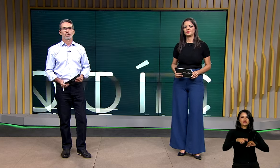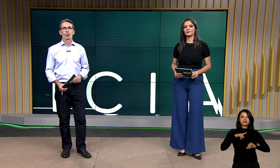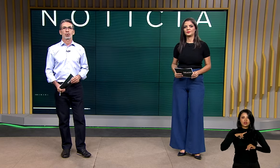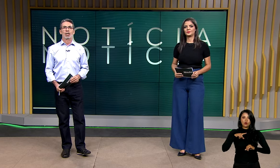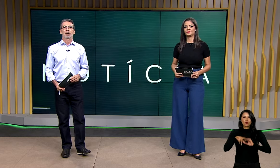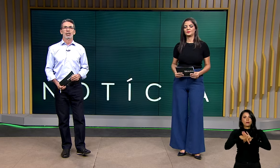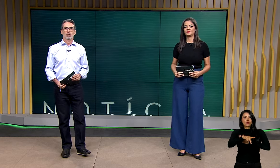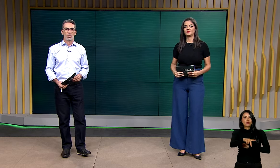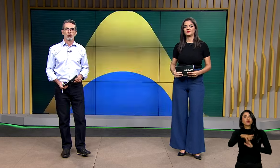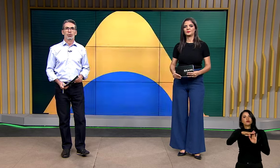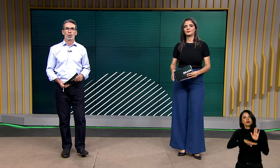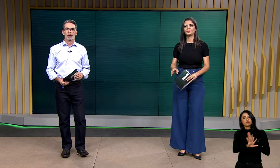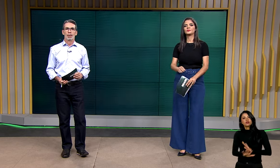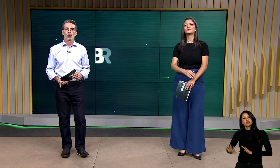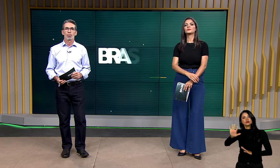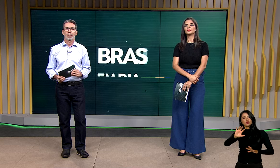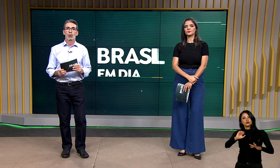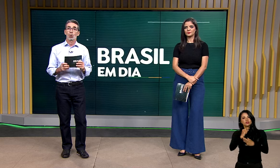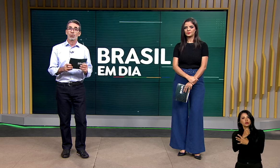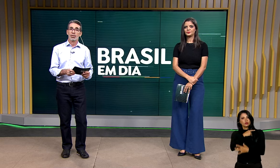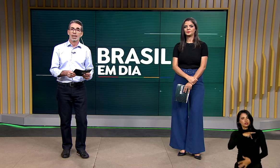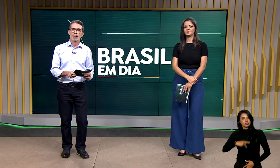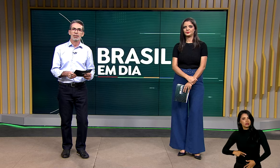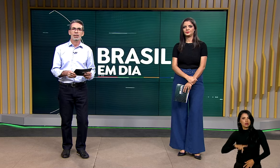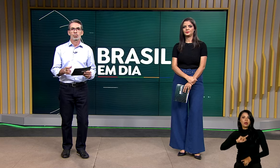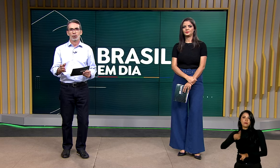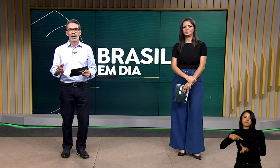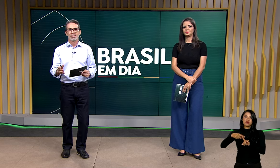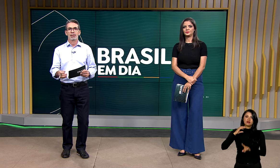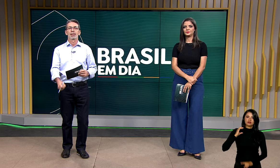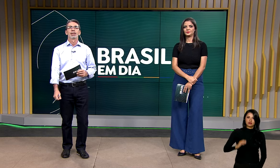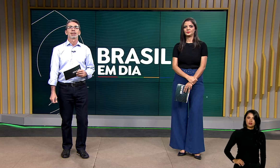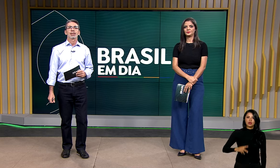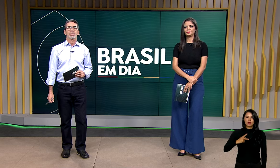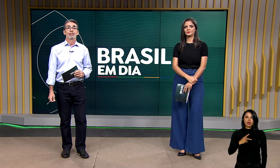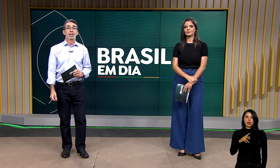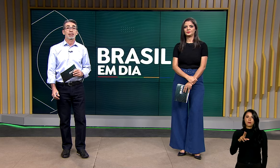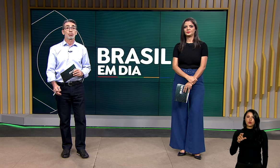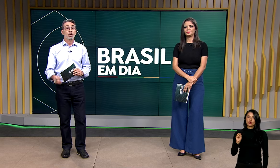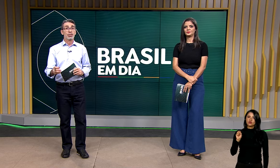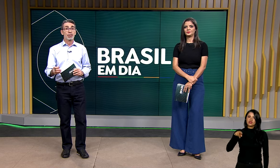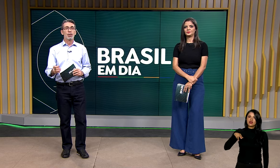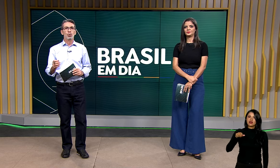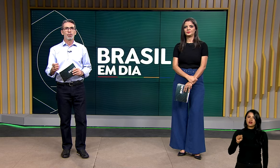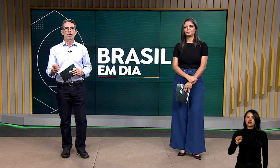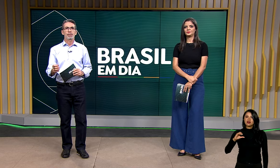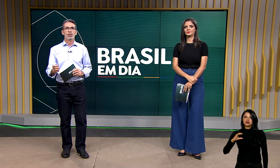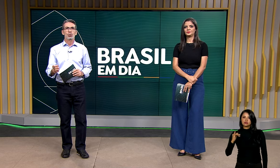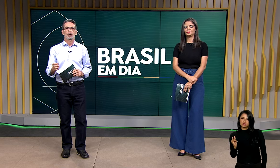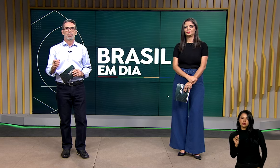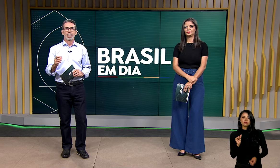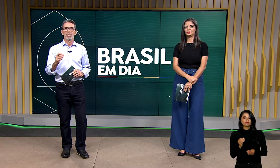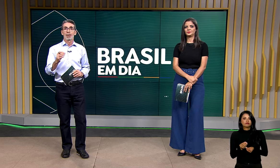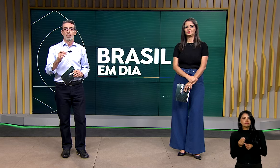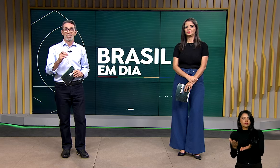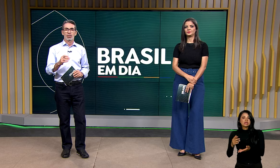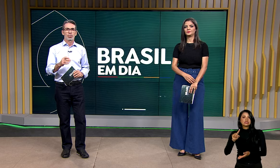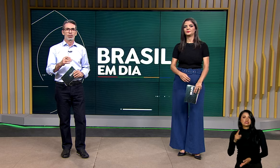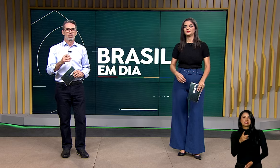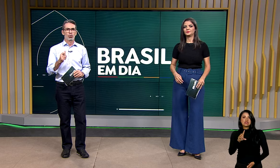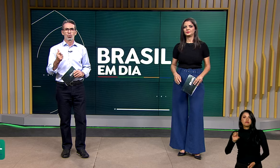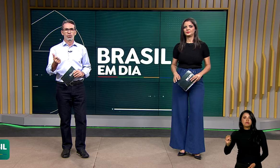uma iniciativa do Programa Nacional de Segurança Pública com Cidadania, o PRONACE, que vai distribuir 100 mil benefícios para